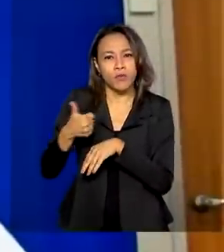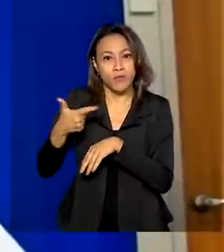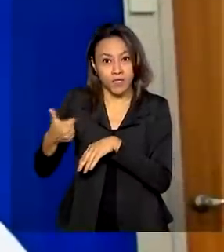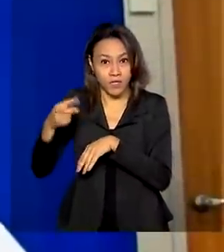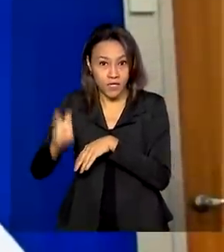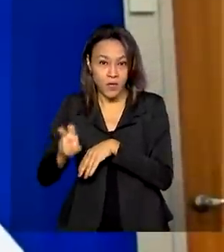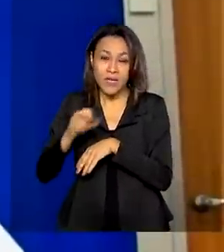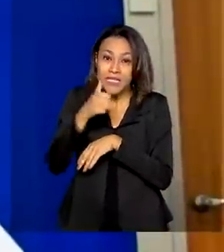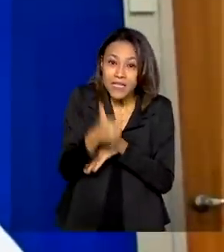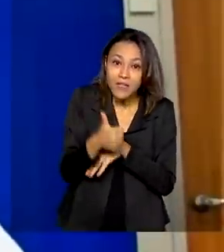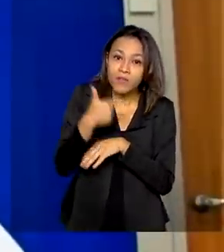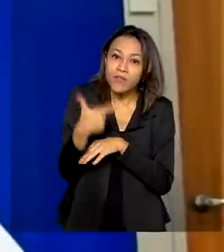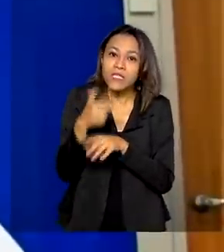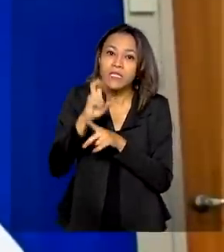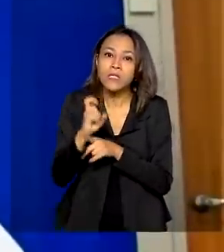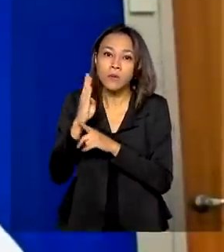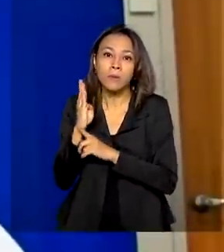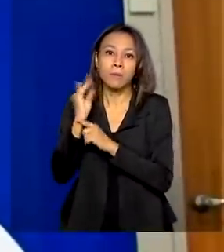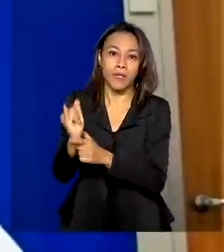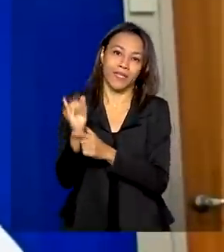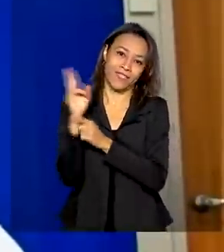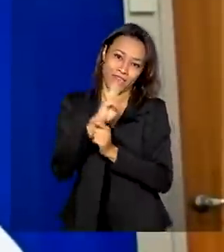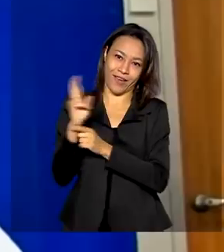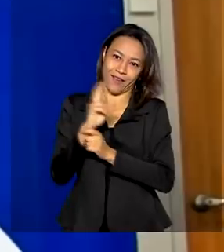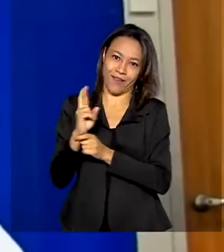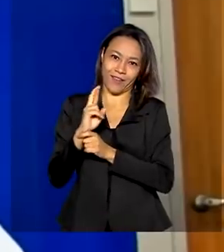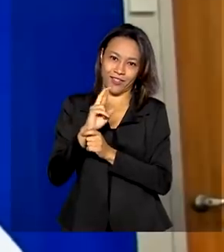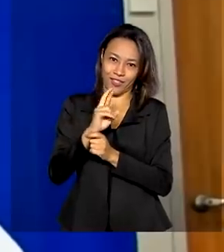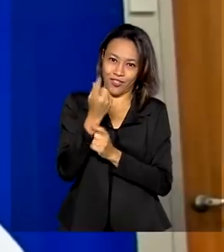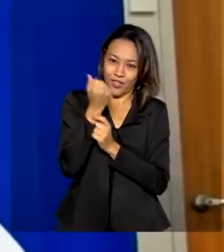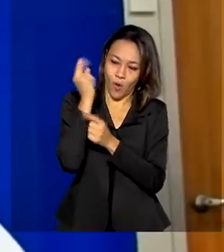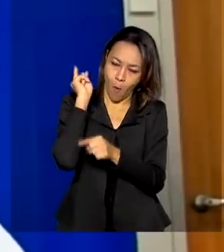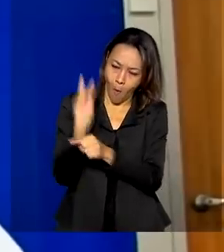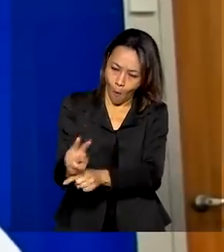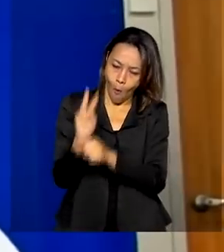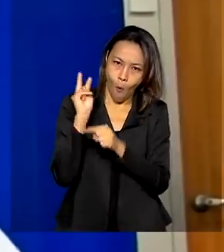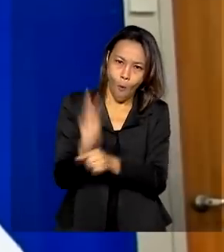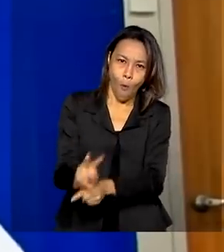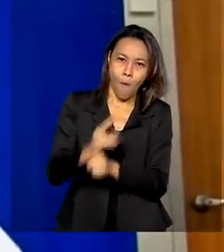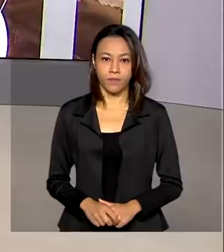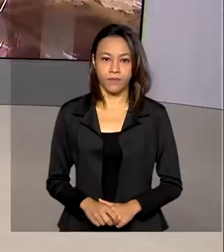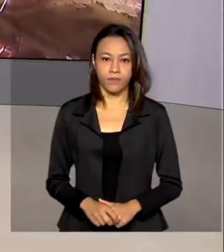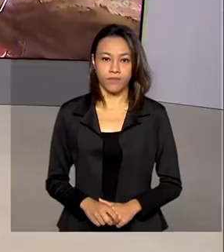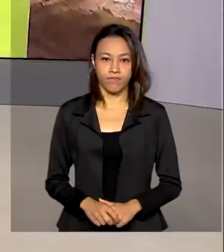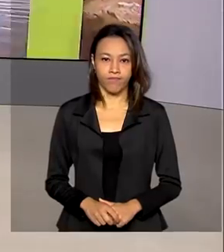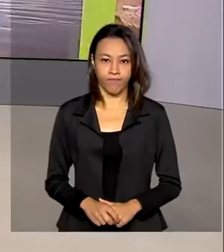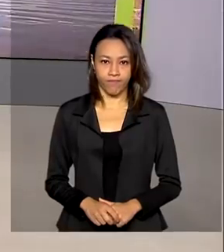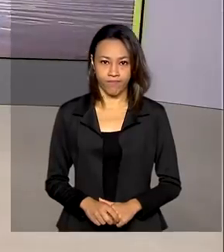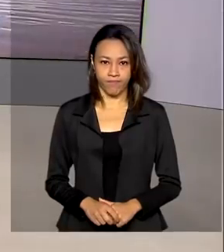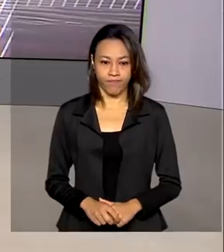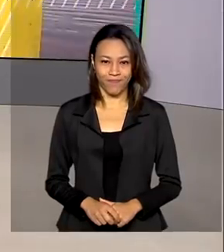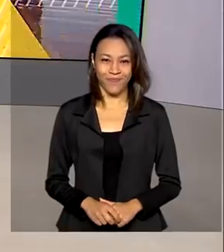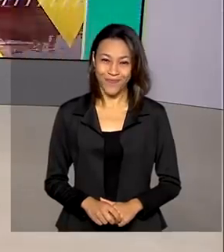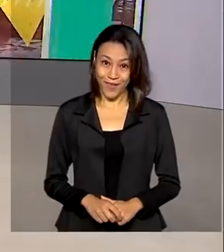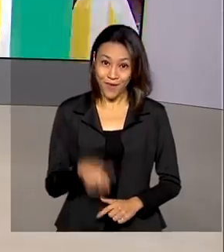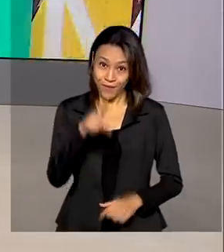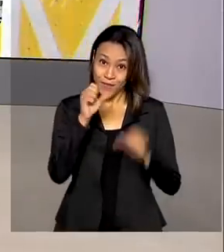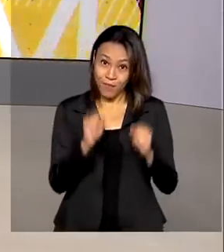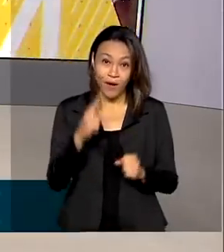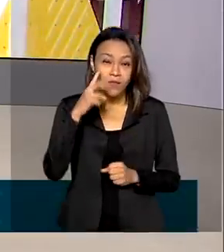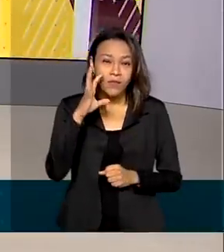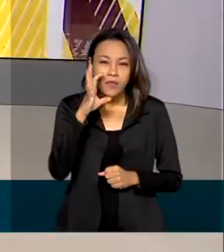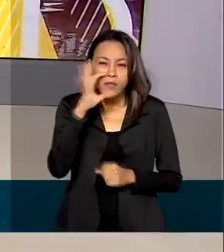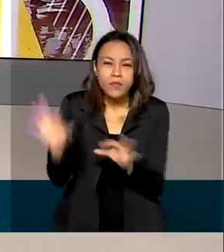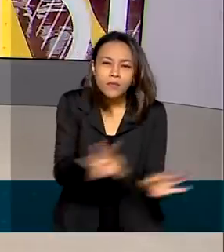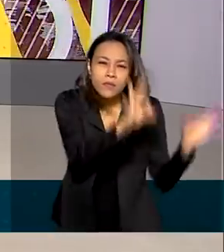bilhões de reais de carteira agro somente sustentável. Você pode rever as